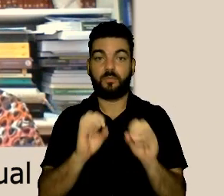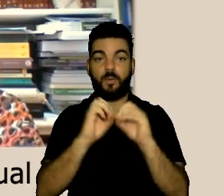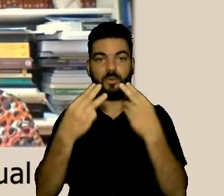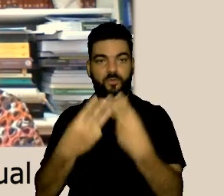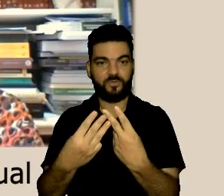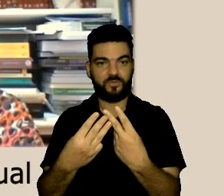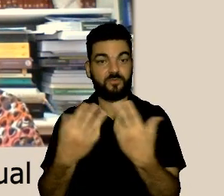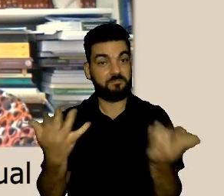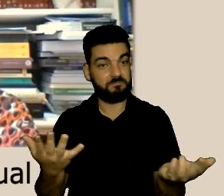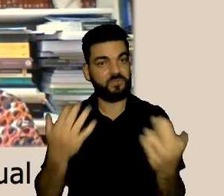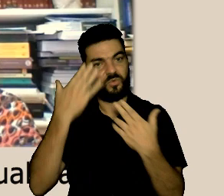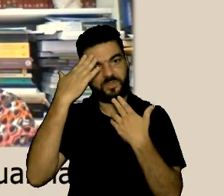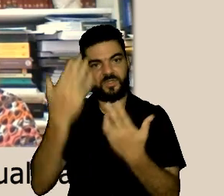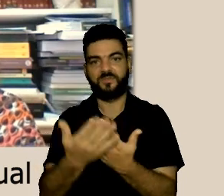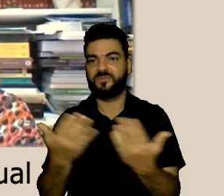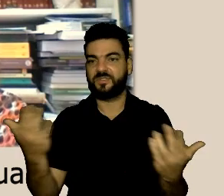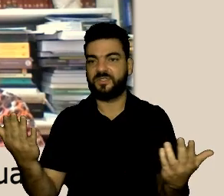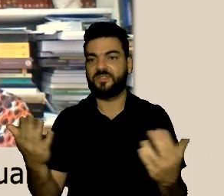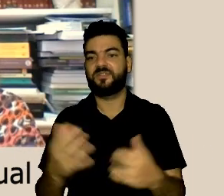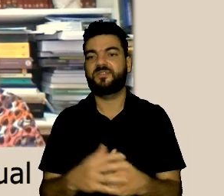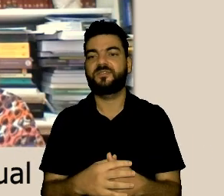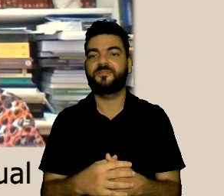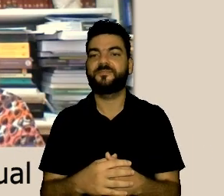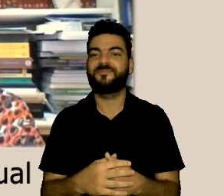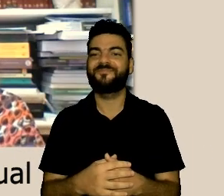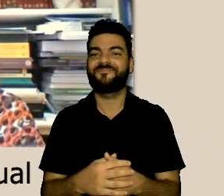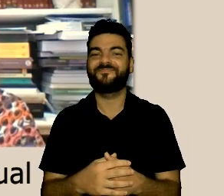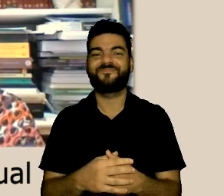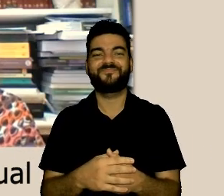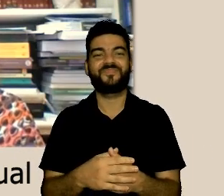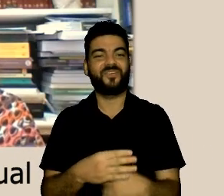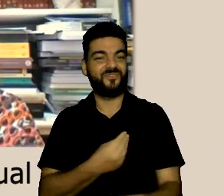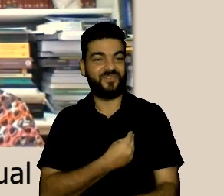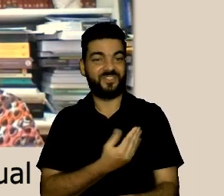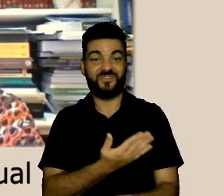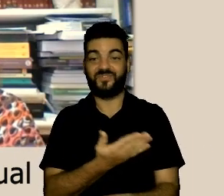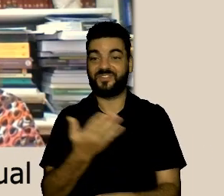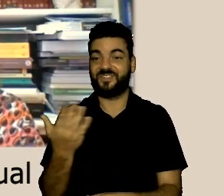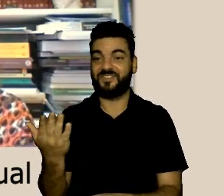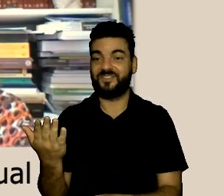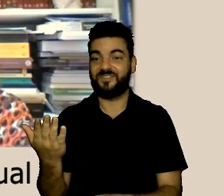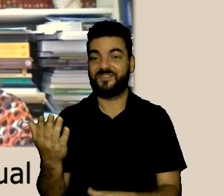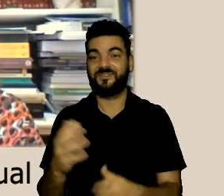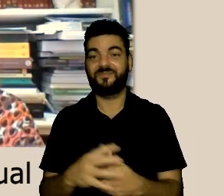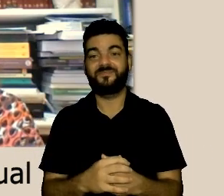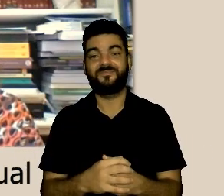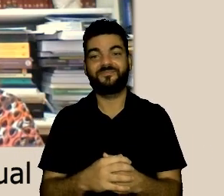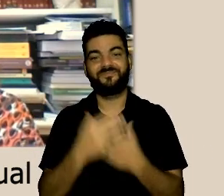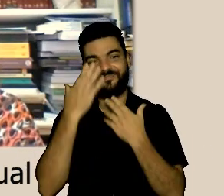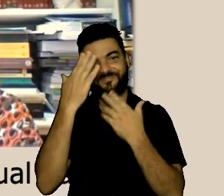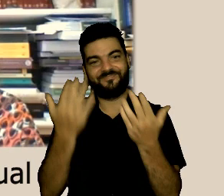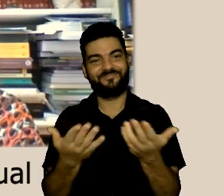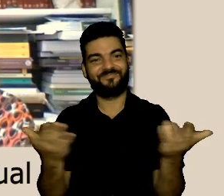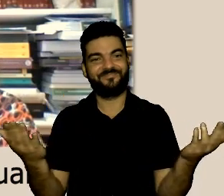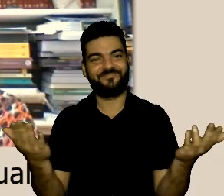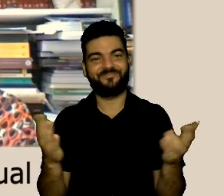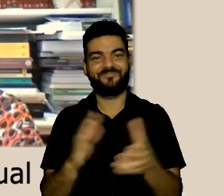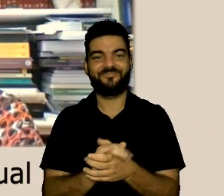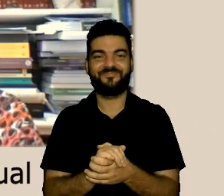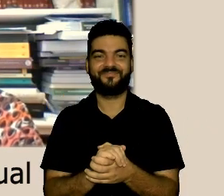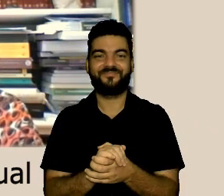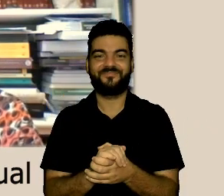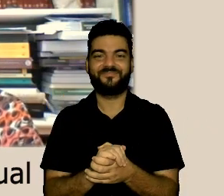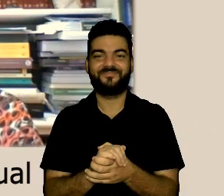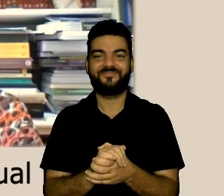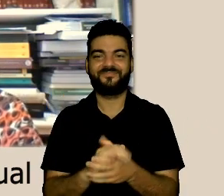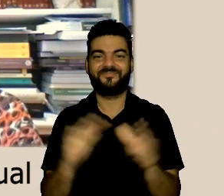EMAG manda o o o PowerPoint então eu agradeço imensamente a presença